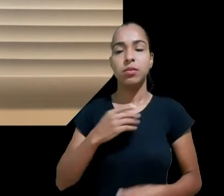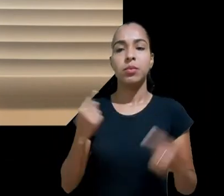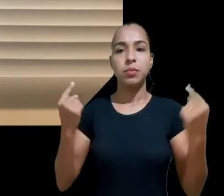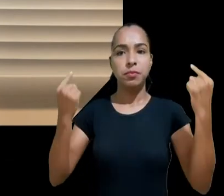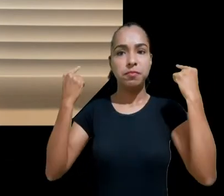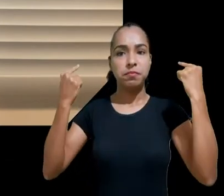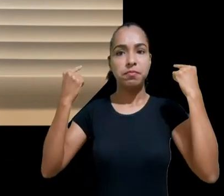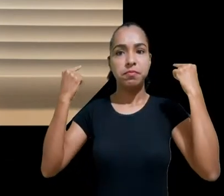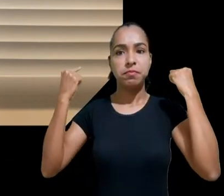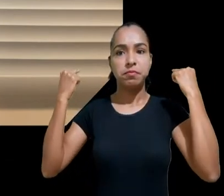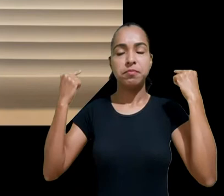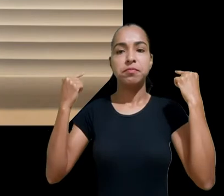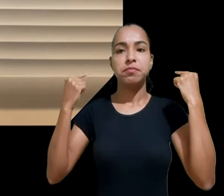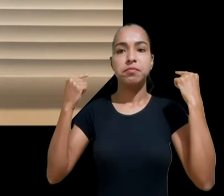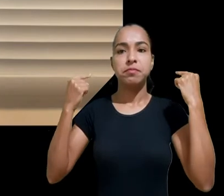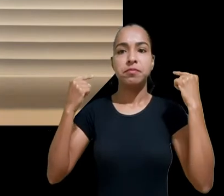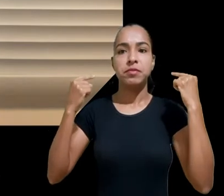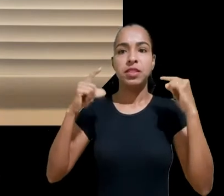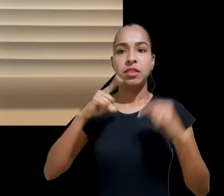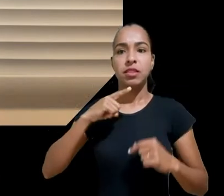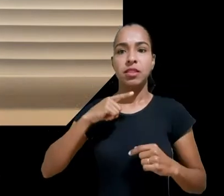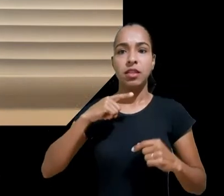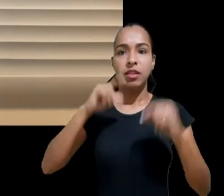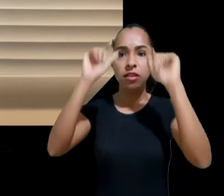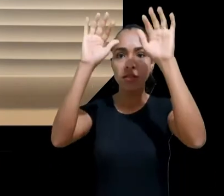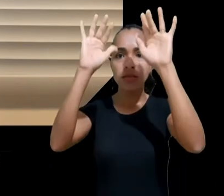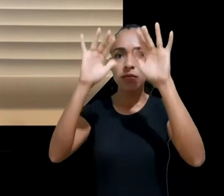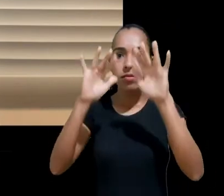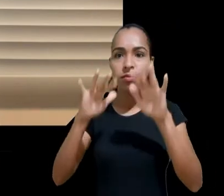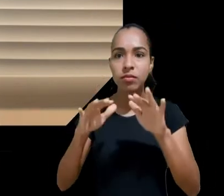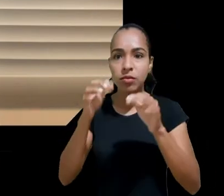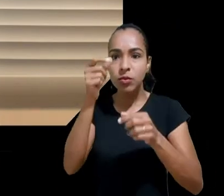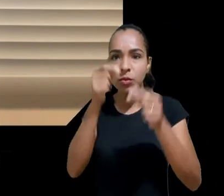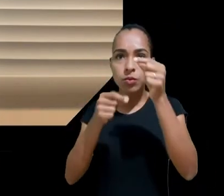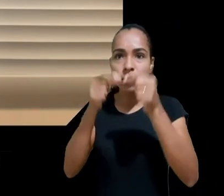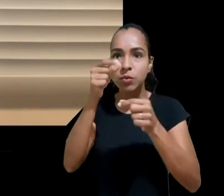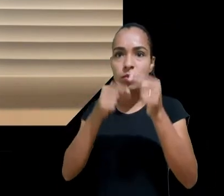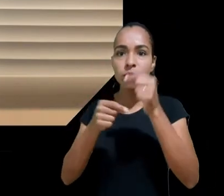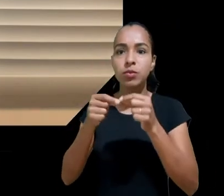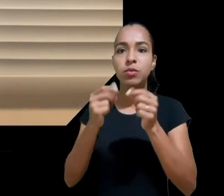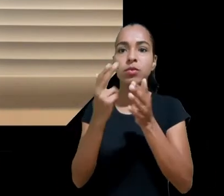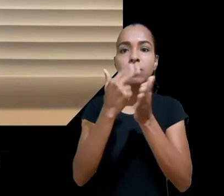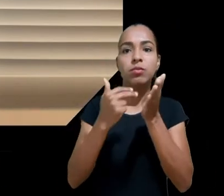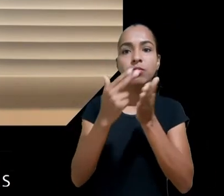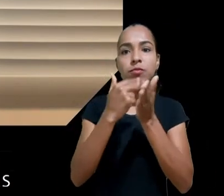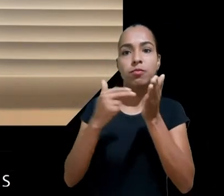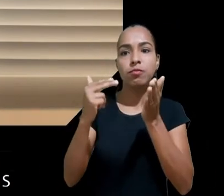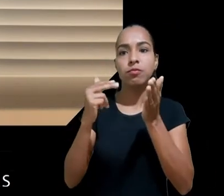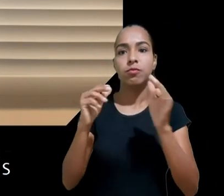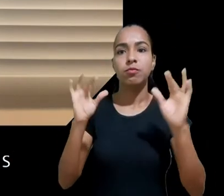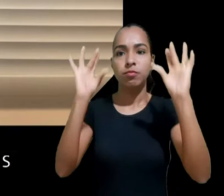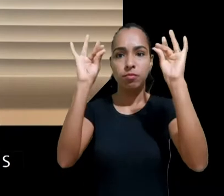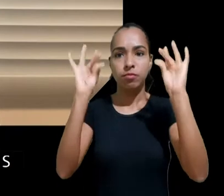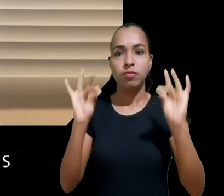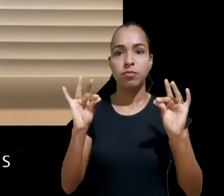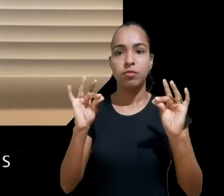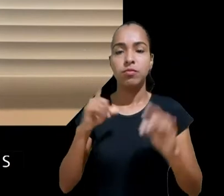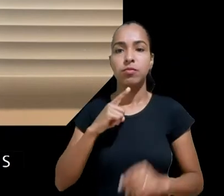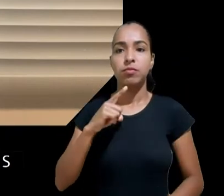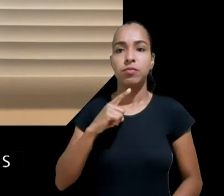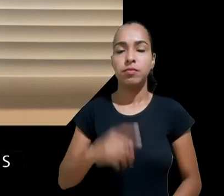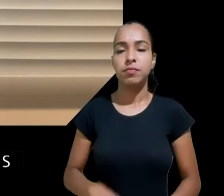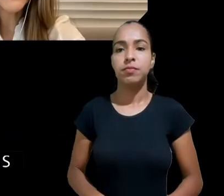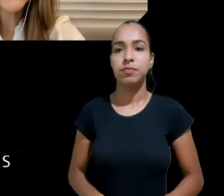com uma persiana e algumas gravuras. E para já iniciar o nosso debate, Caitlin, eu já